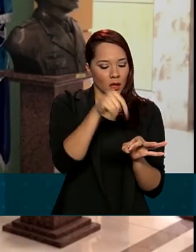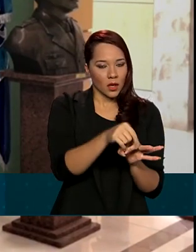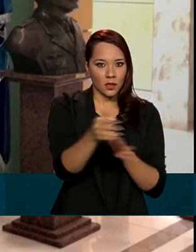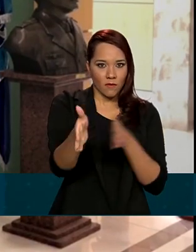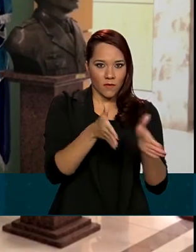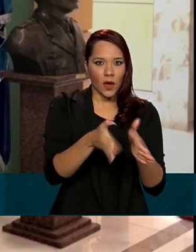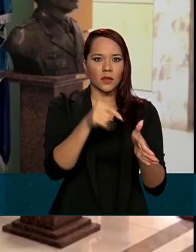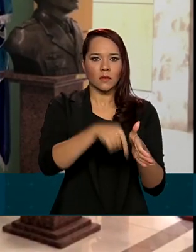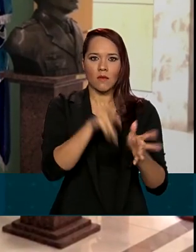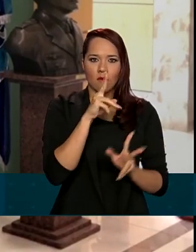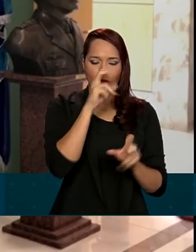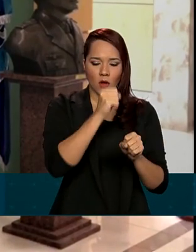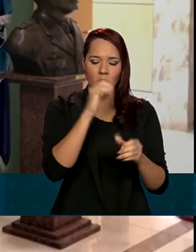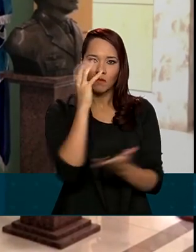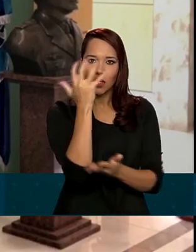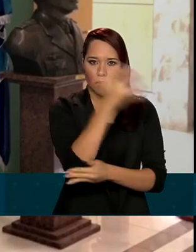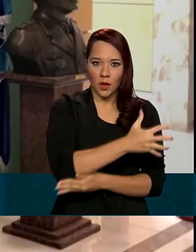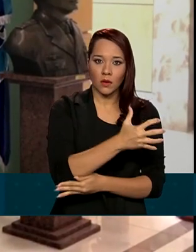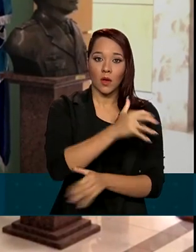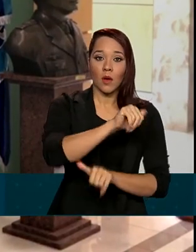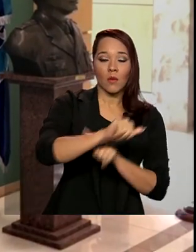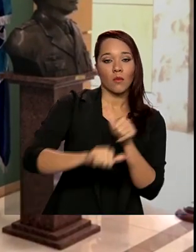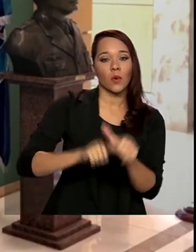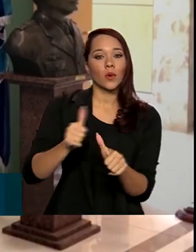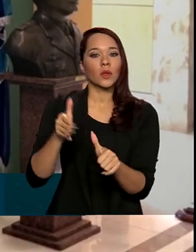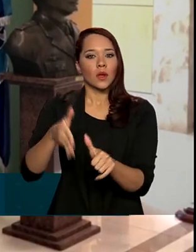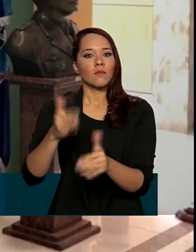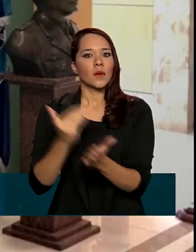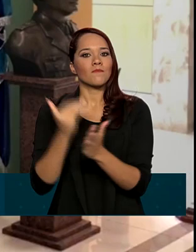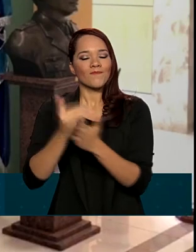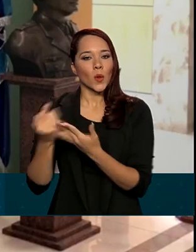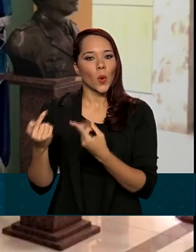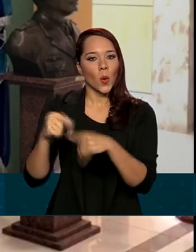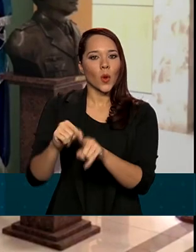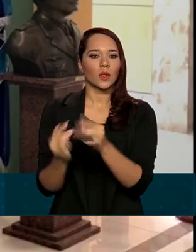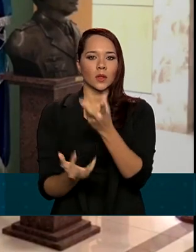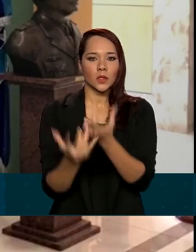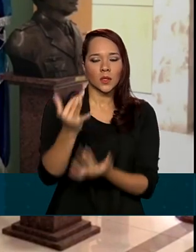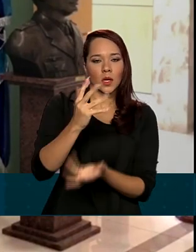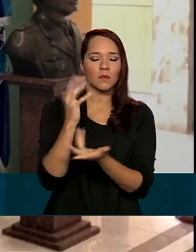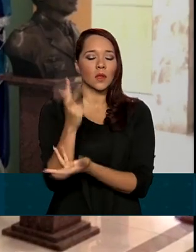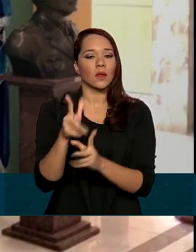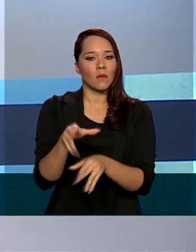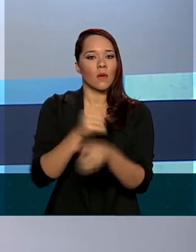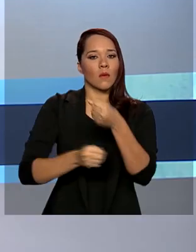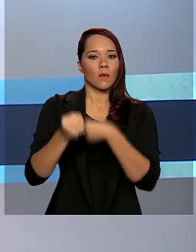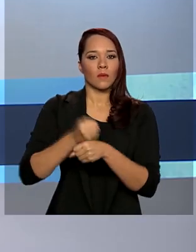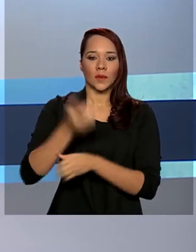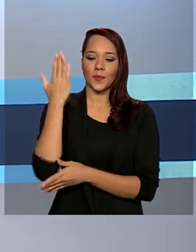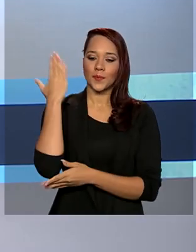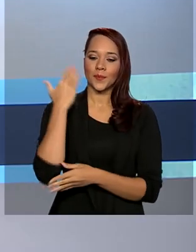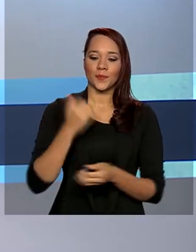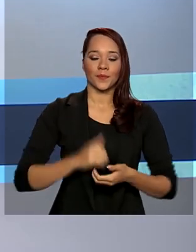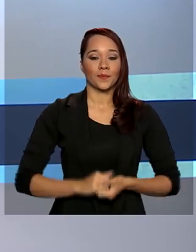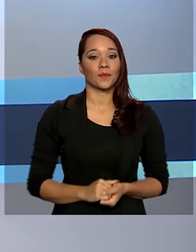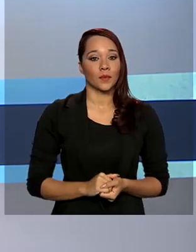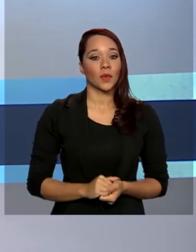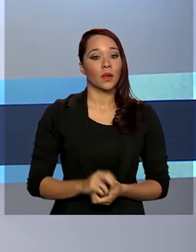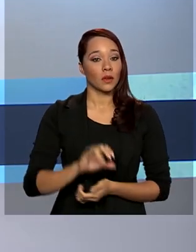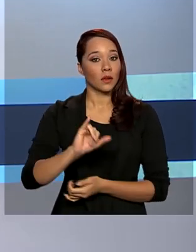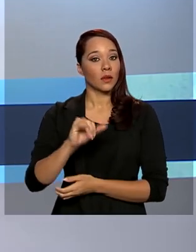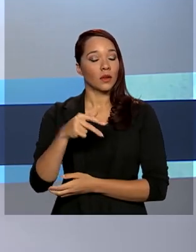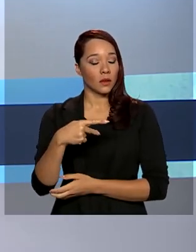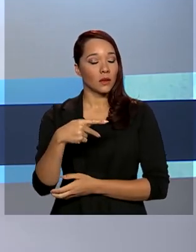que é uma fase que era mais forte em desmatamento, para mais forte em combate às queimadas, como foi no ano passado. E o INPE,